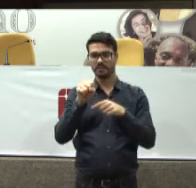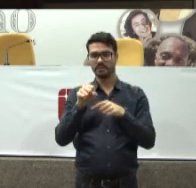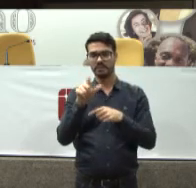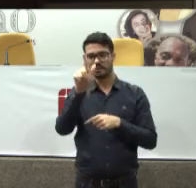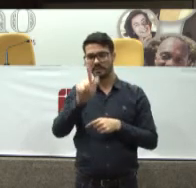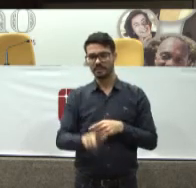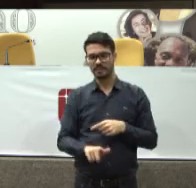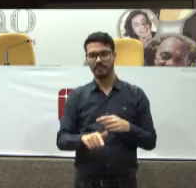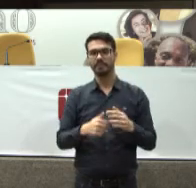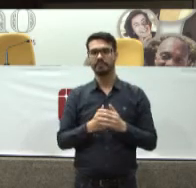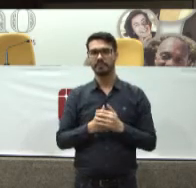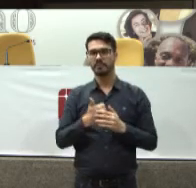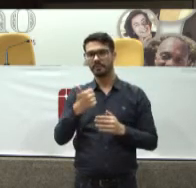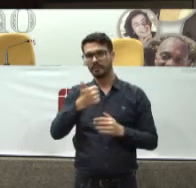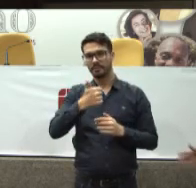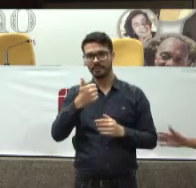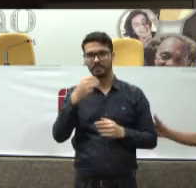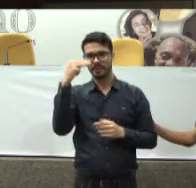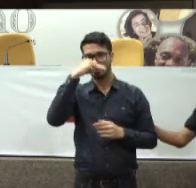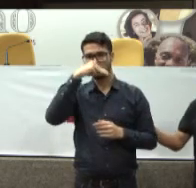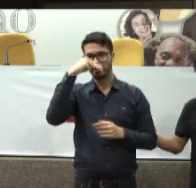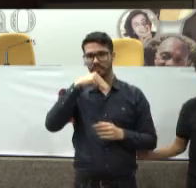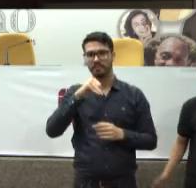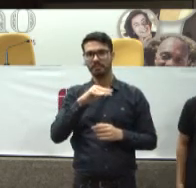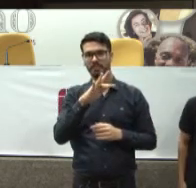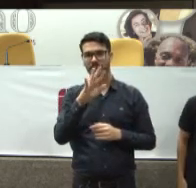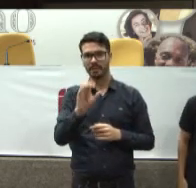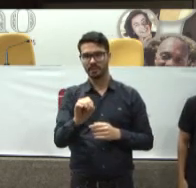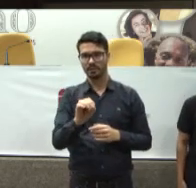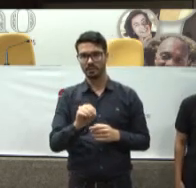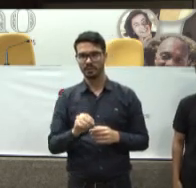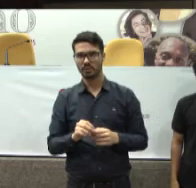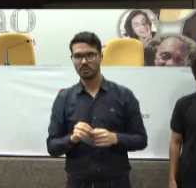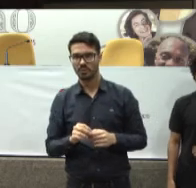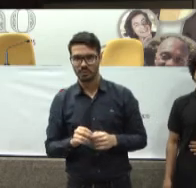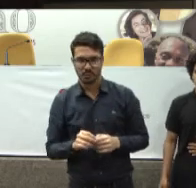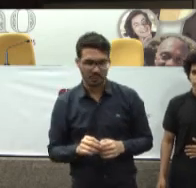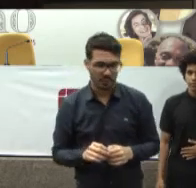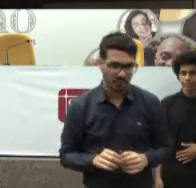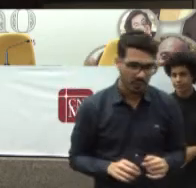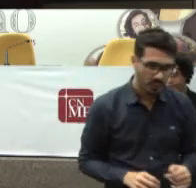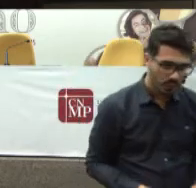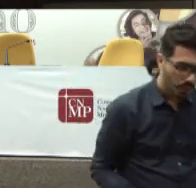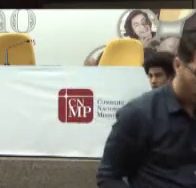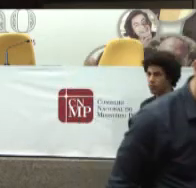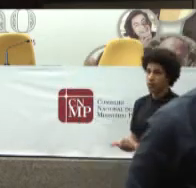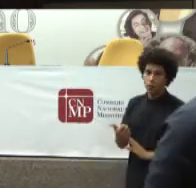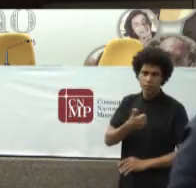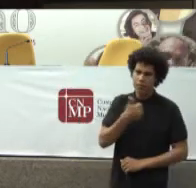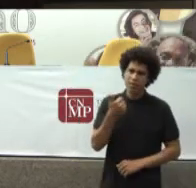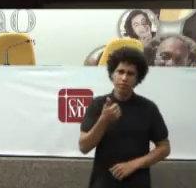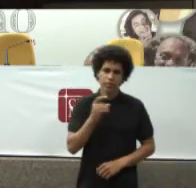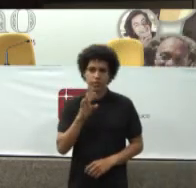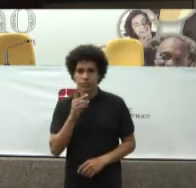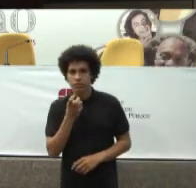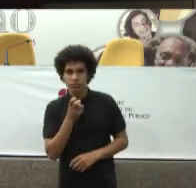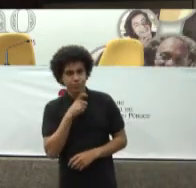Bom O primeiro é um mito A judicialização pela elite É um mito Não tem O discutir